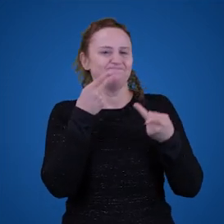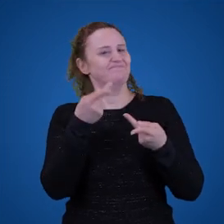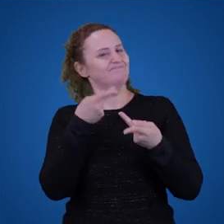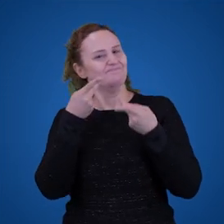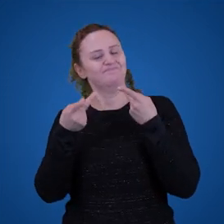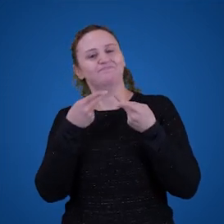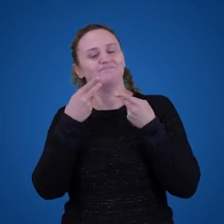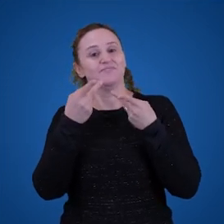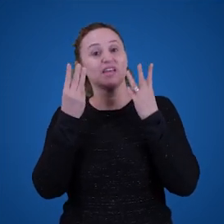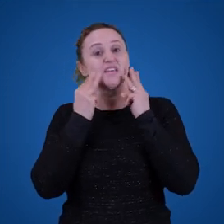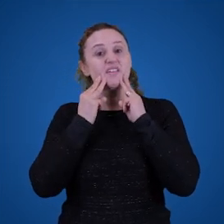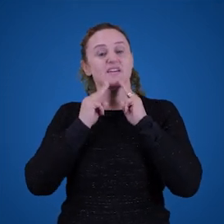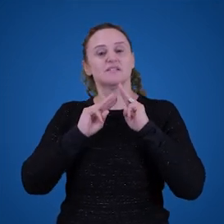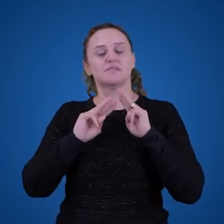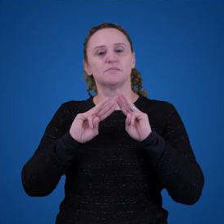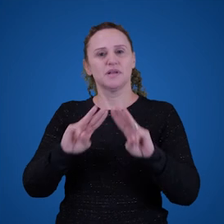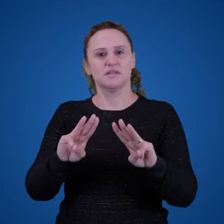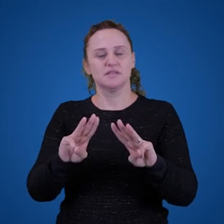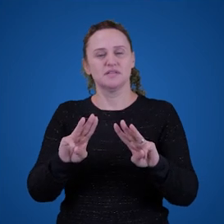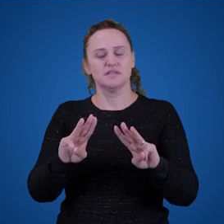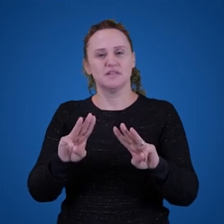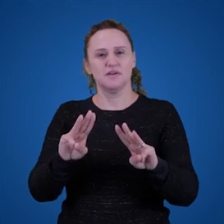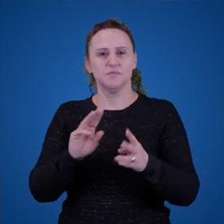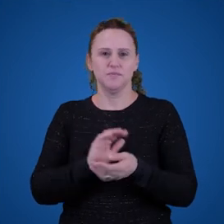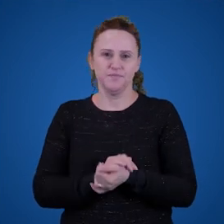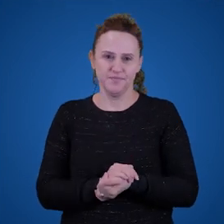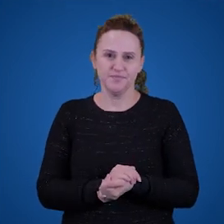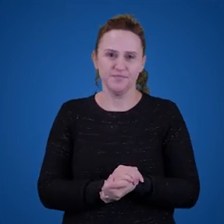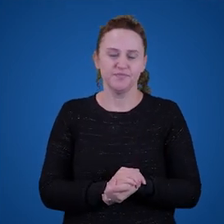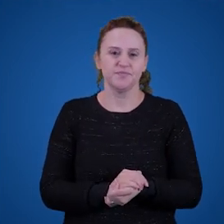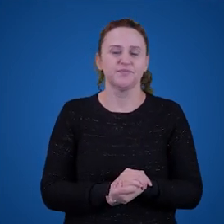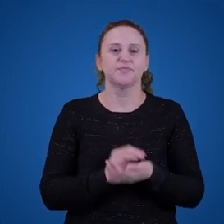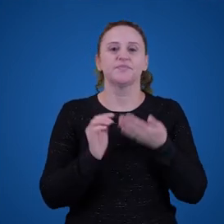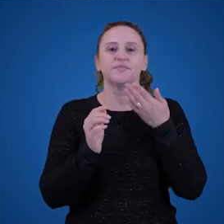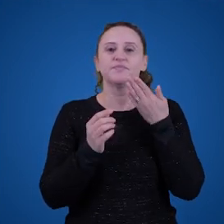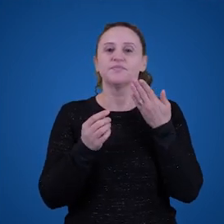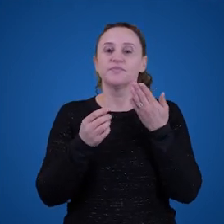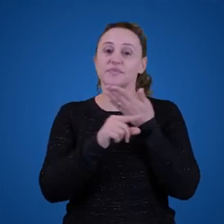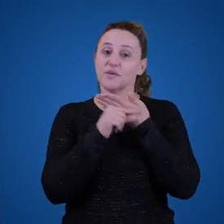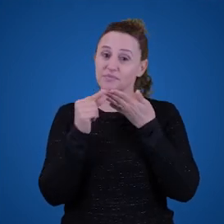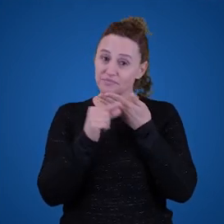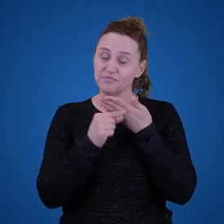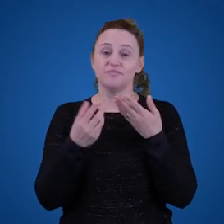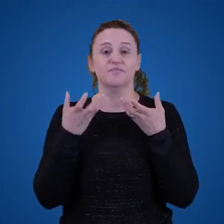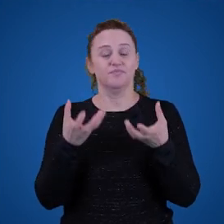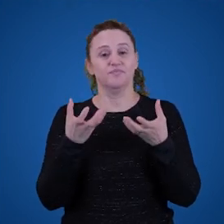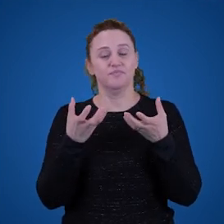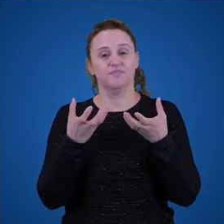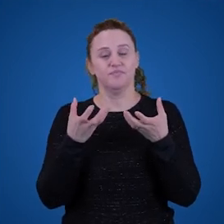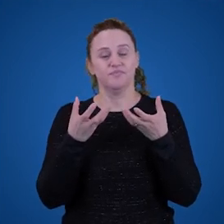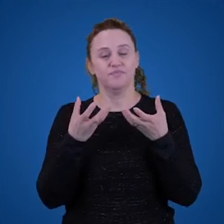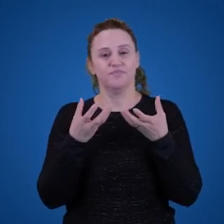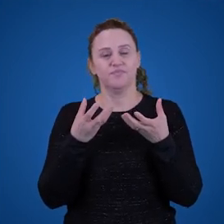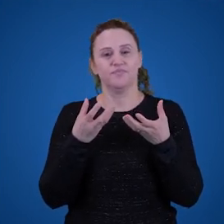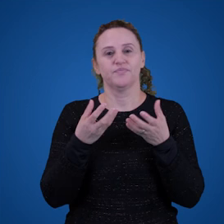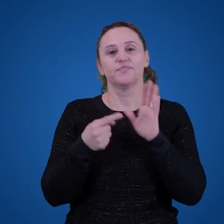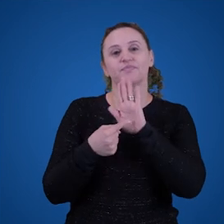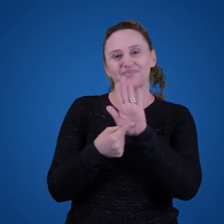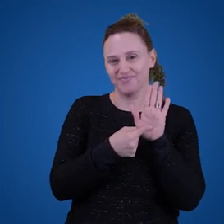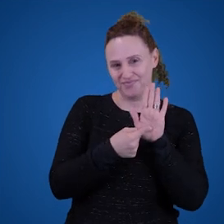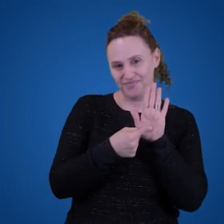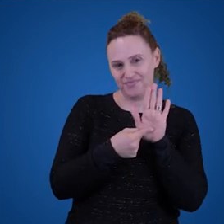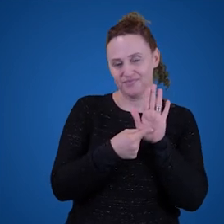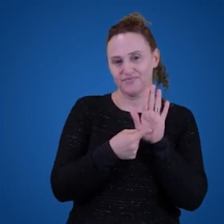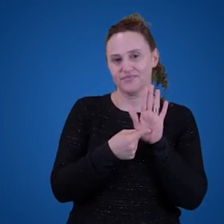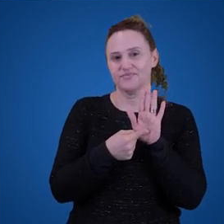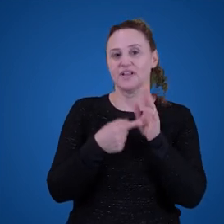quis passar para a gente ou que a autora quis passar. Então, é uma mensagem meio entre aspas porque obras literárias são coisas complexas, elas não